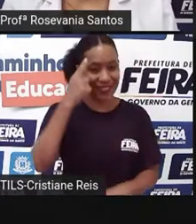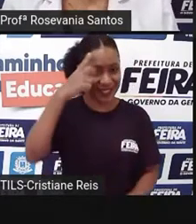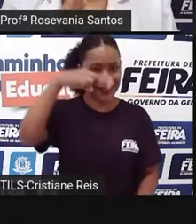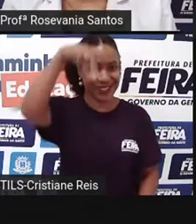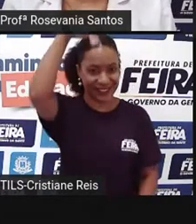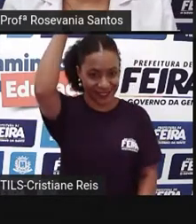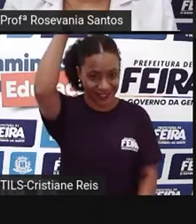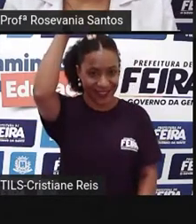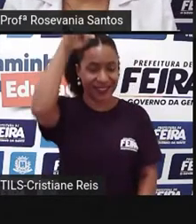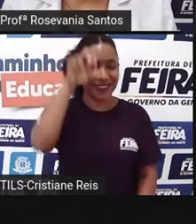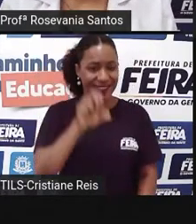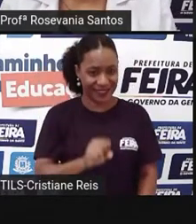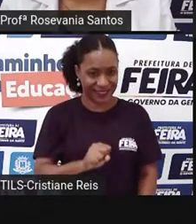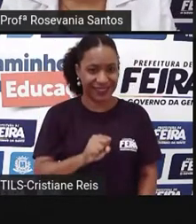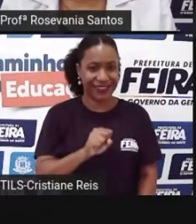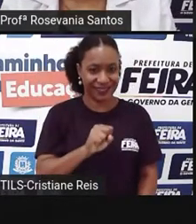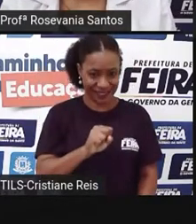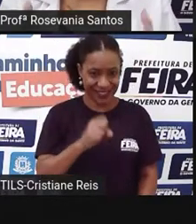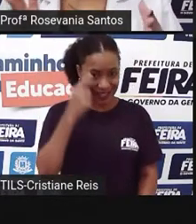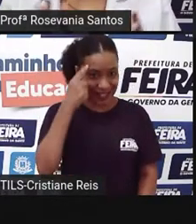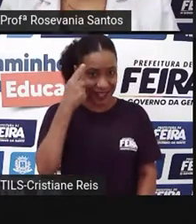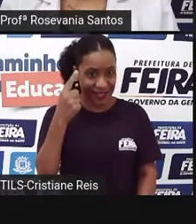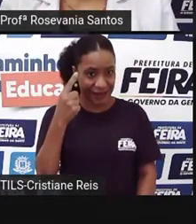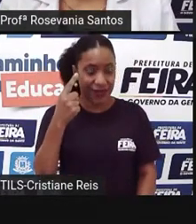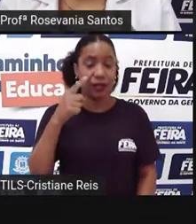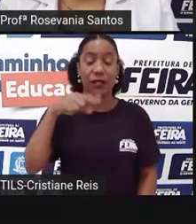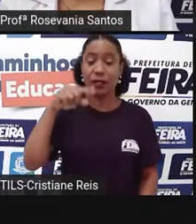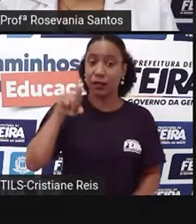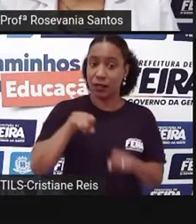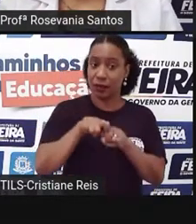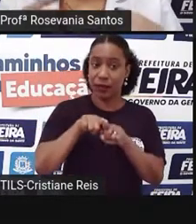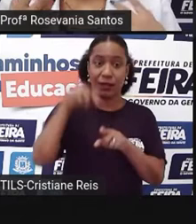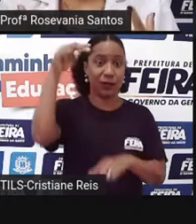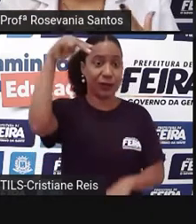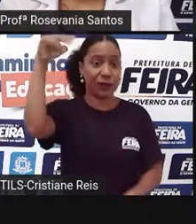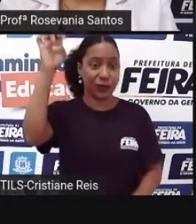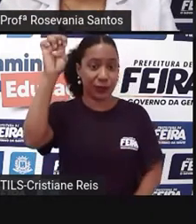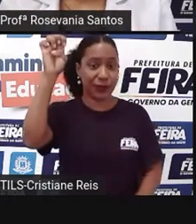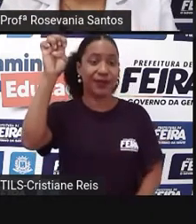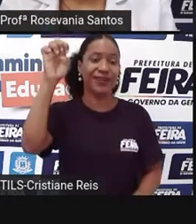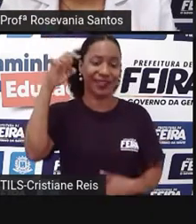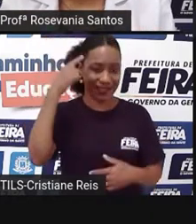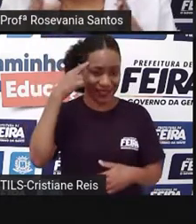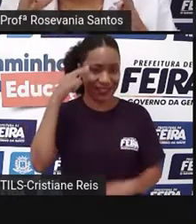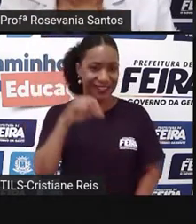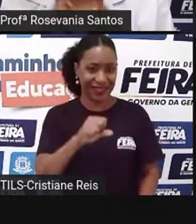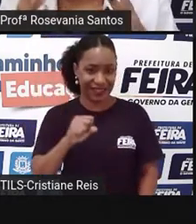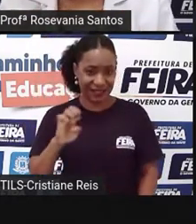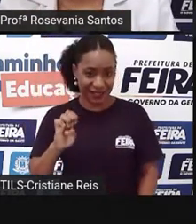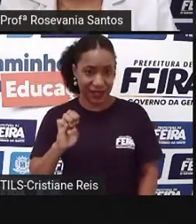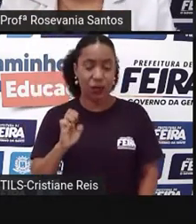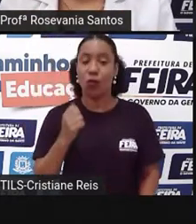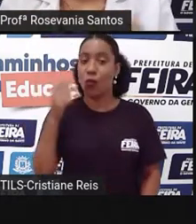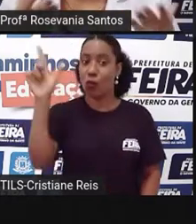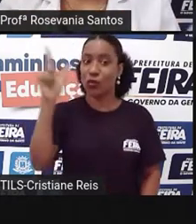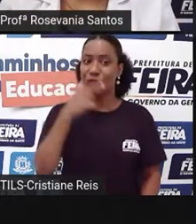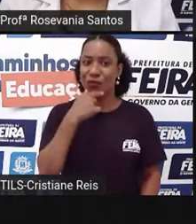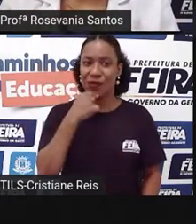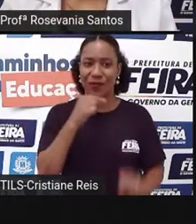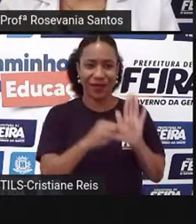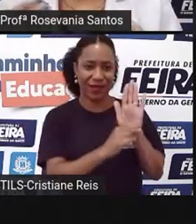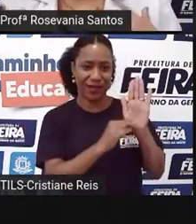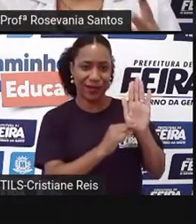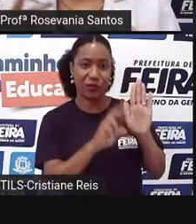região centro-oeste, a região sudeste e a região sul. Nós estamos falando daquela divisão de Pedro Pincha-Geiger, né, ou